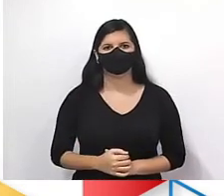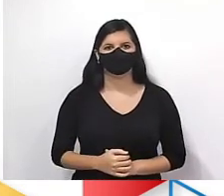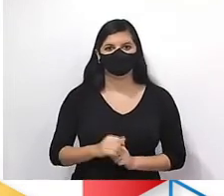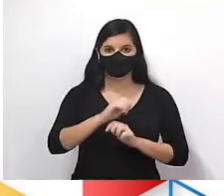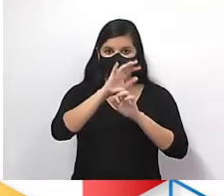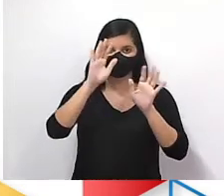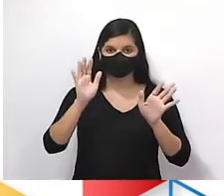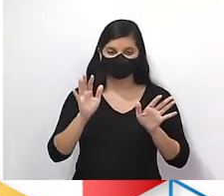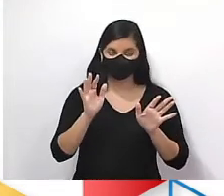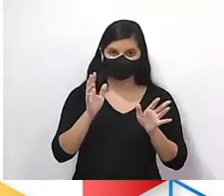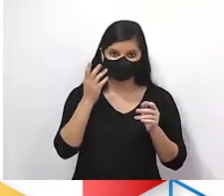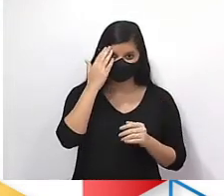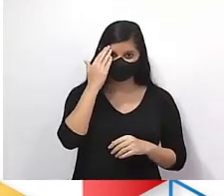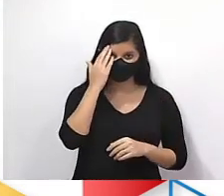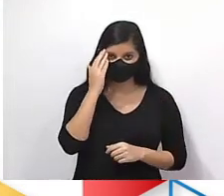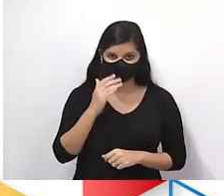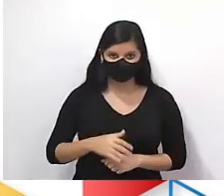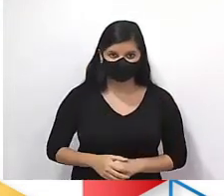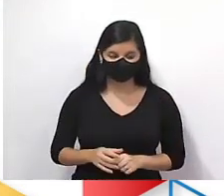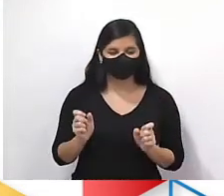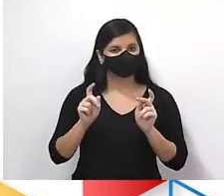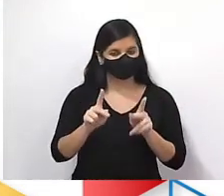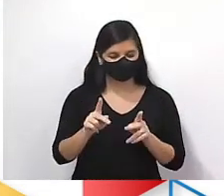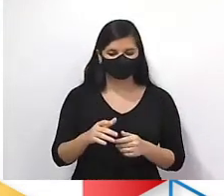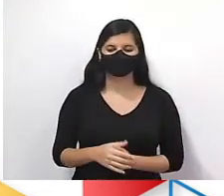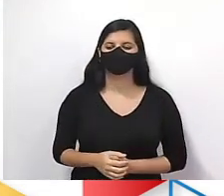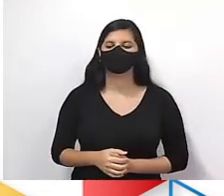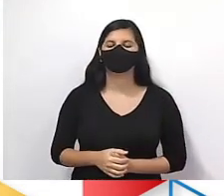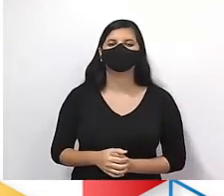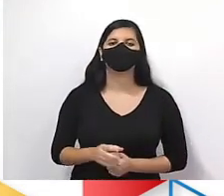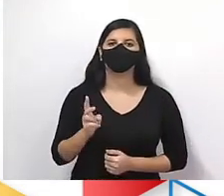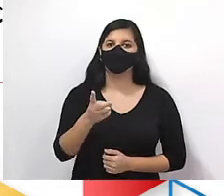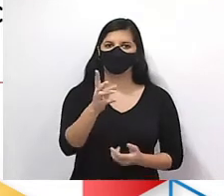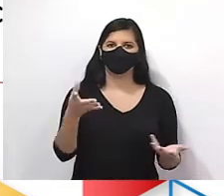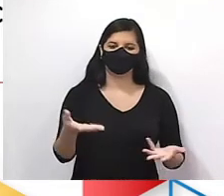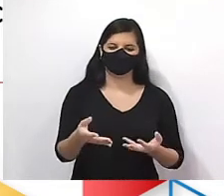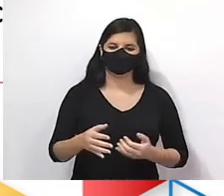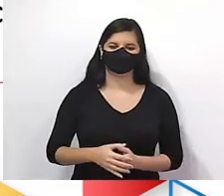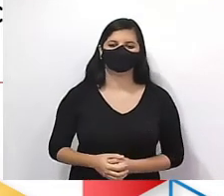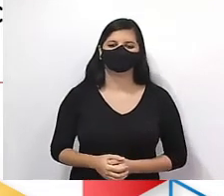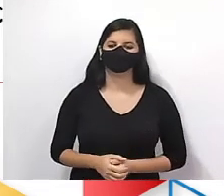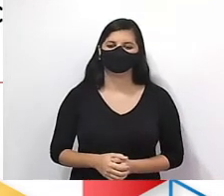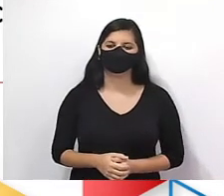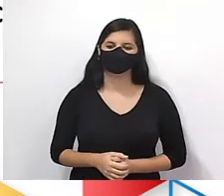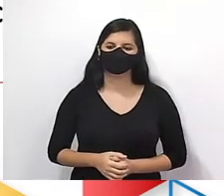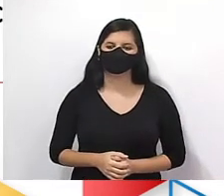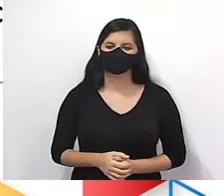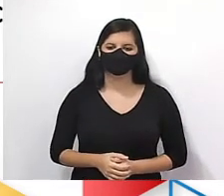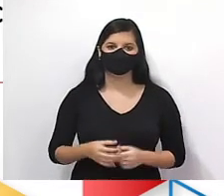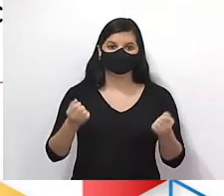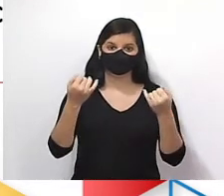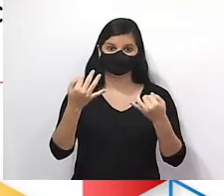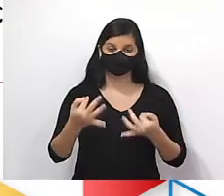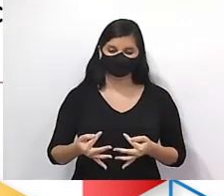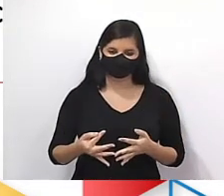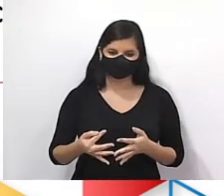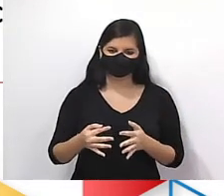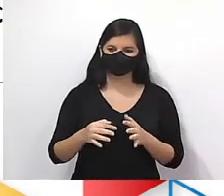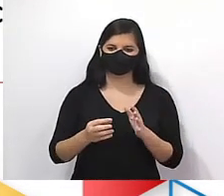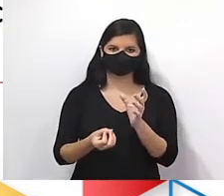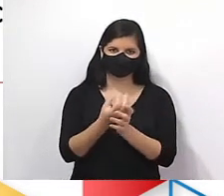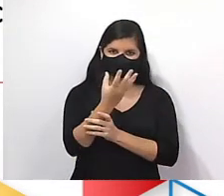vocês? Deu para entender? Então, segue comigo agora. Preste atenção, Vamos falar agora sobre